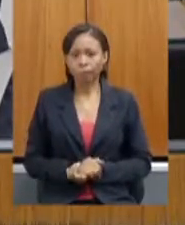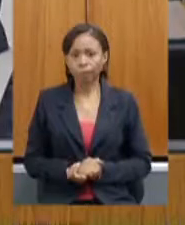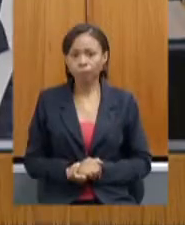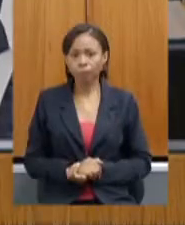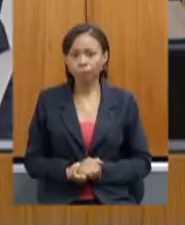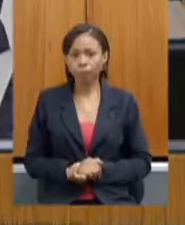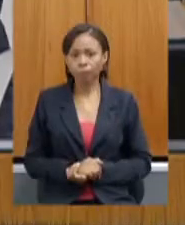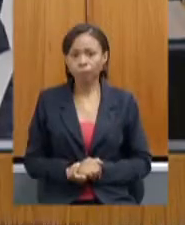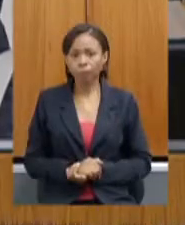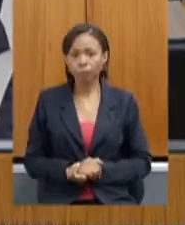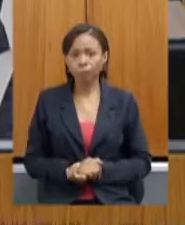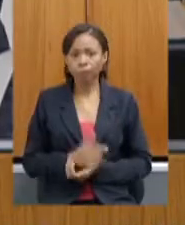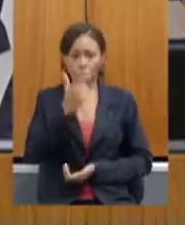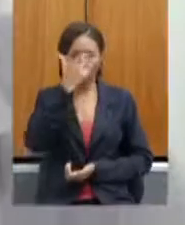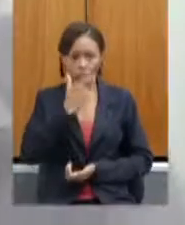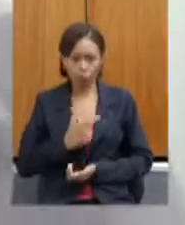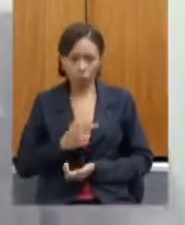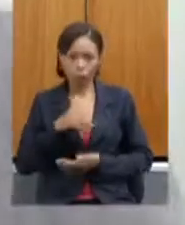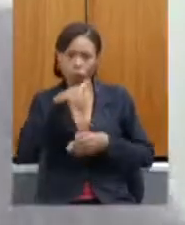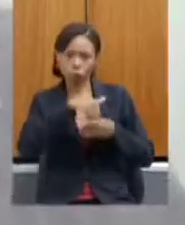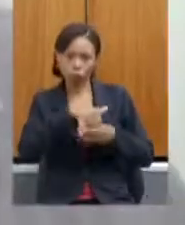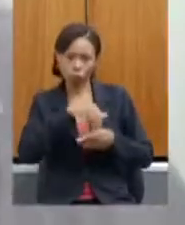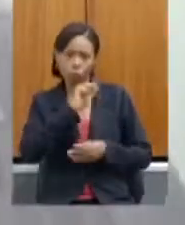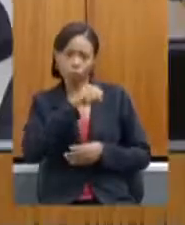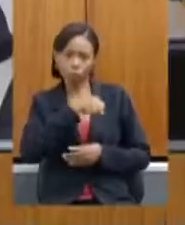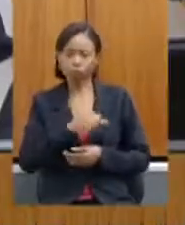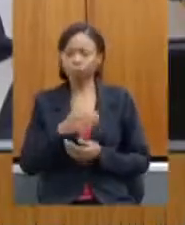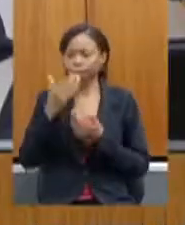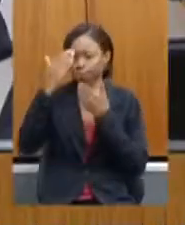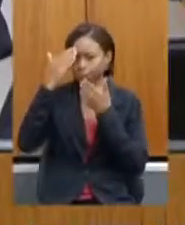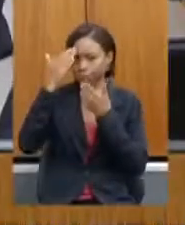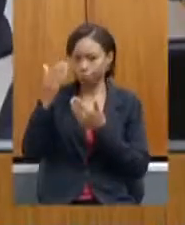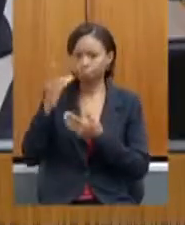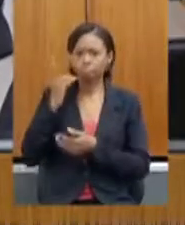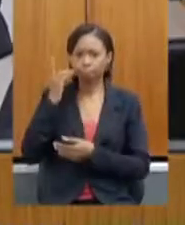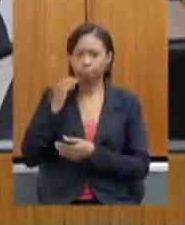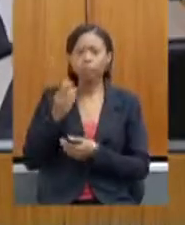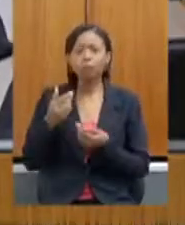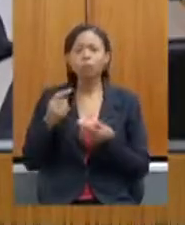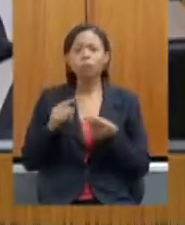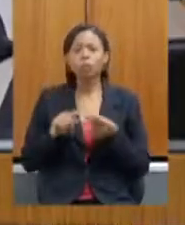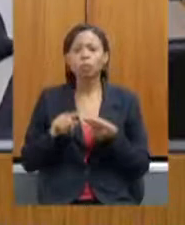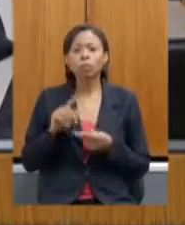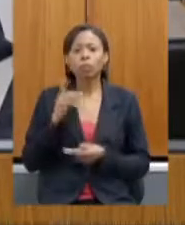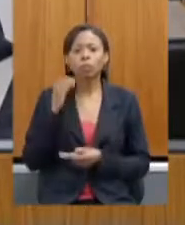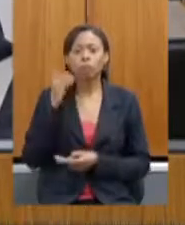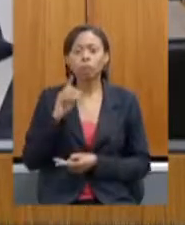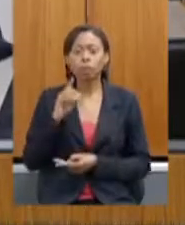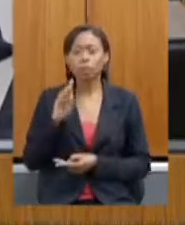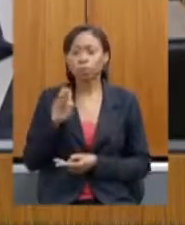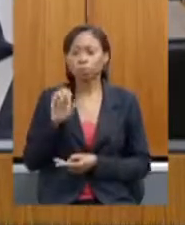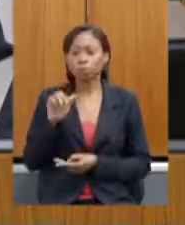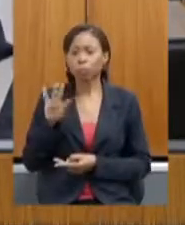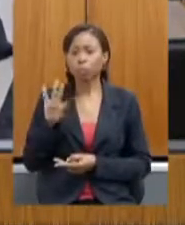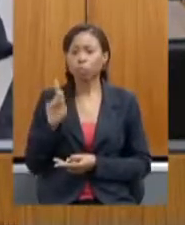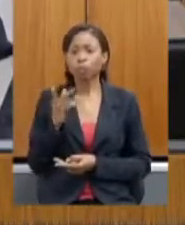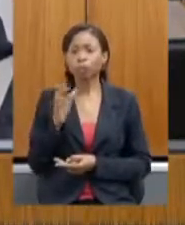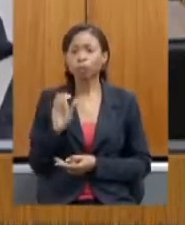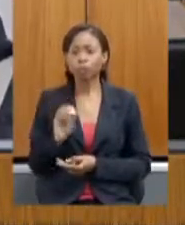deputado Inácio Franco vota sim muito obrigado deputado Inácio Franco como vota deputado Betinho Pinto Coelho